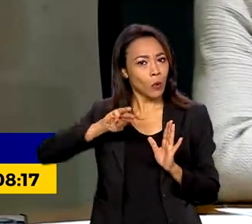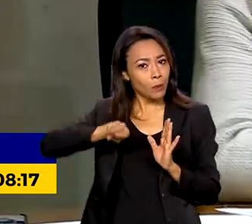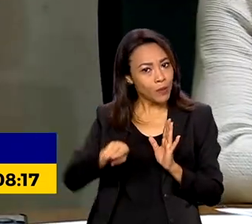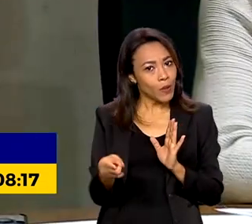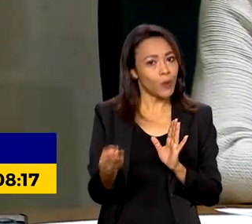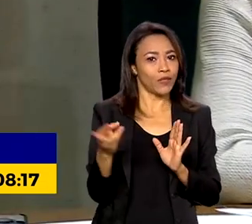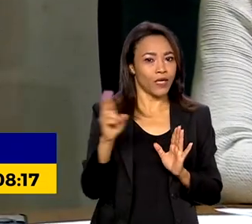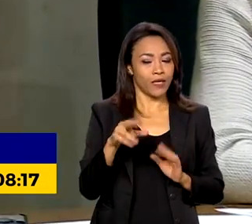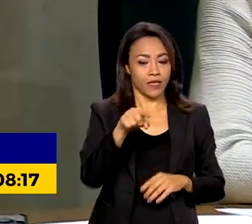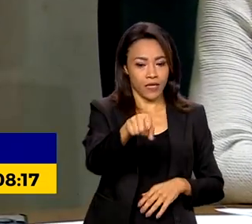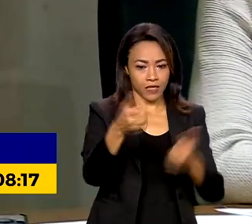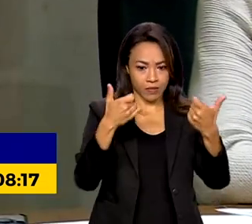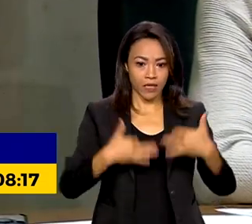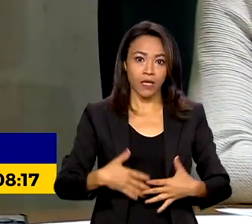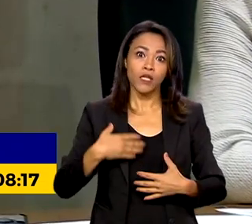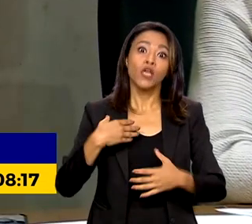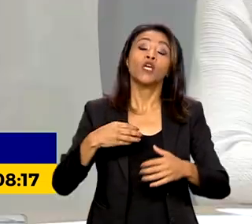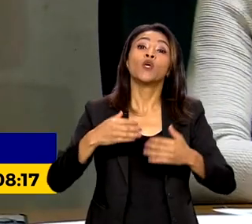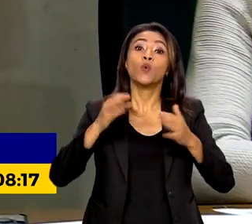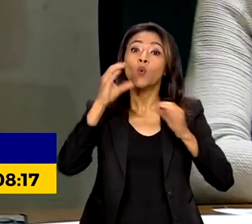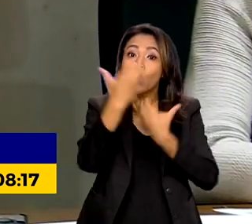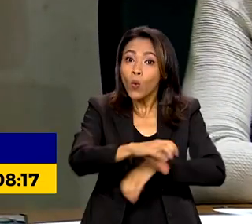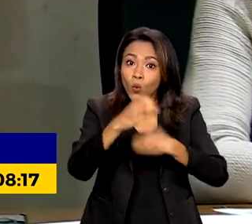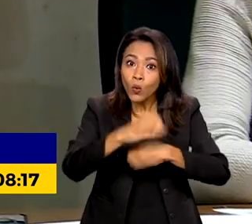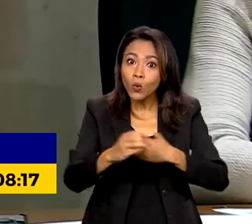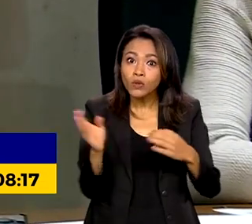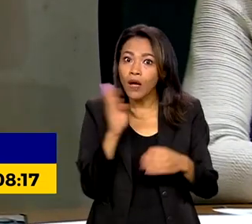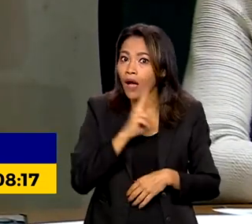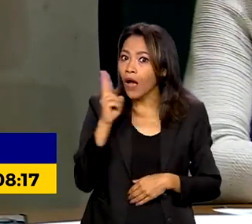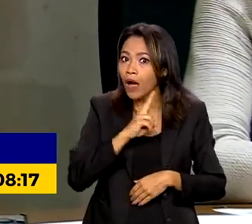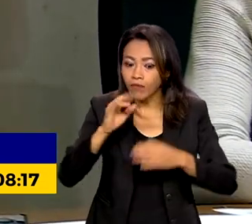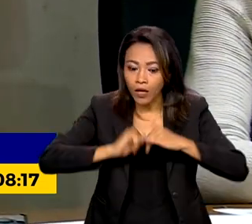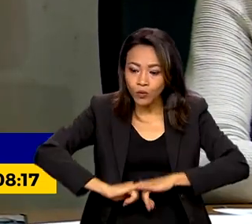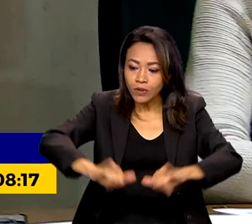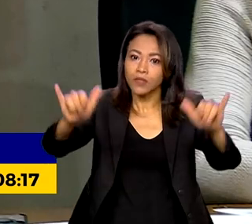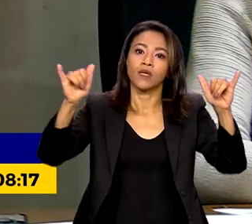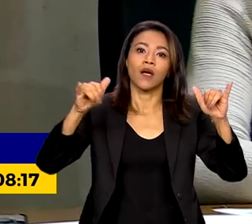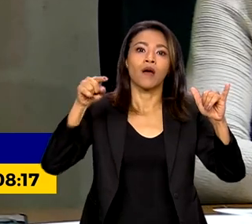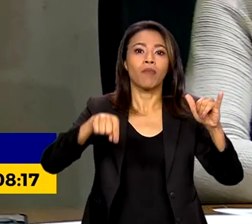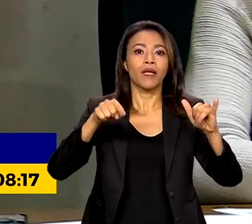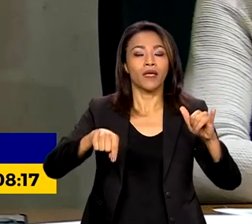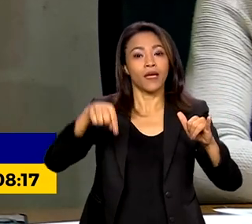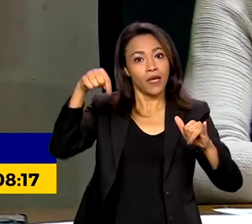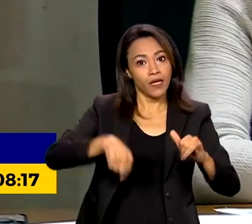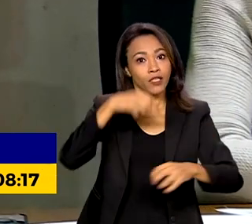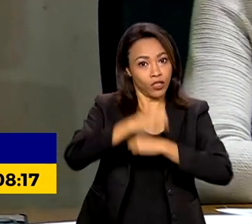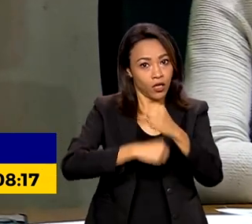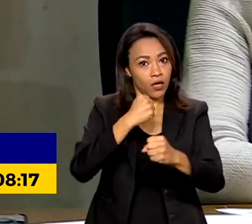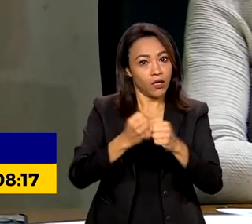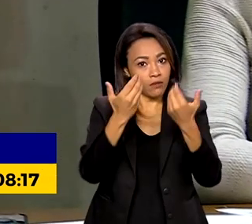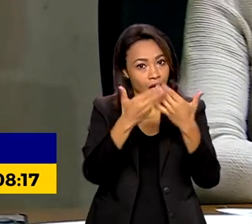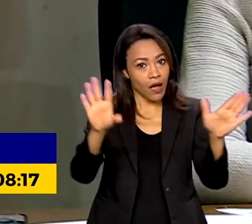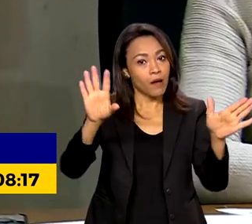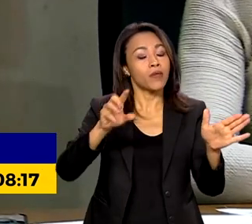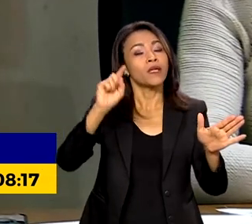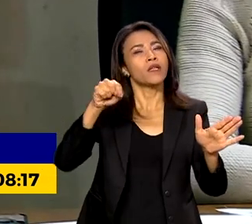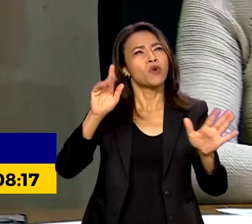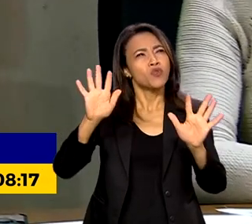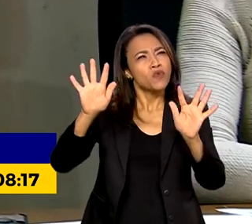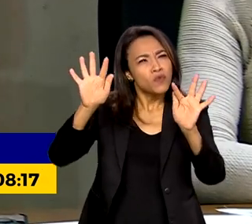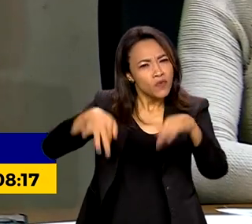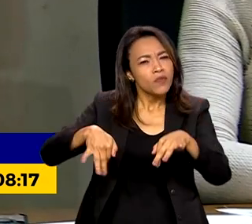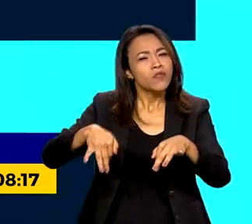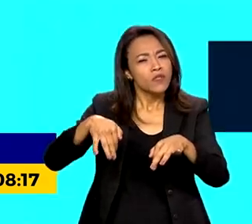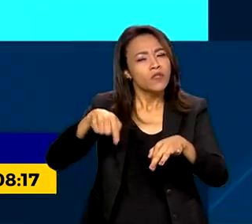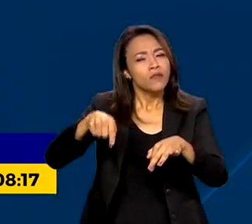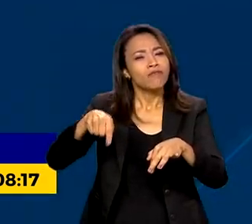Os concursos deste ano têm que ser anunciados o mais rápido possível para dar tempo de fazer os concursos, pelo menos fazer os concursos deste ano, as pessoas conseguirem entrar no finalzinho do ano ou no